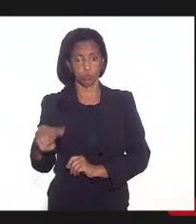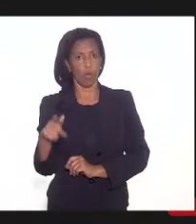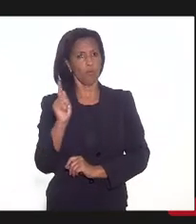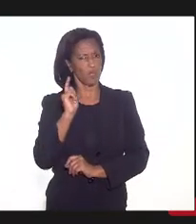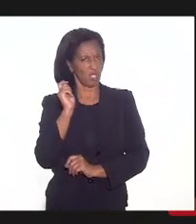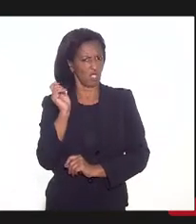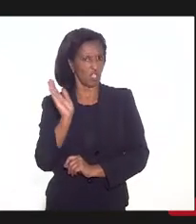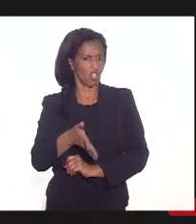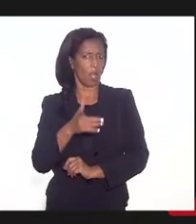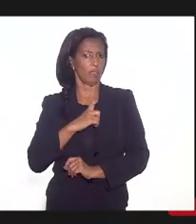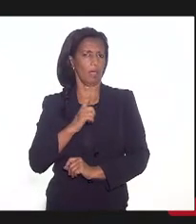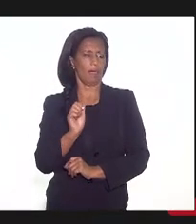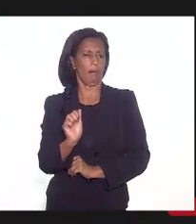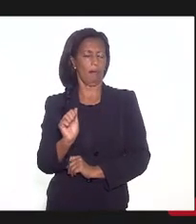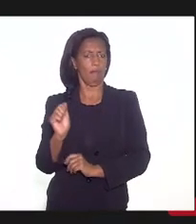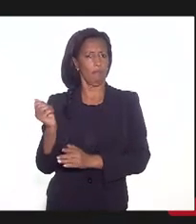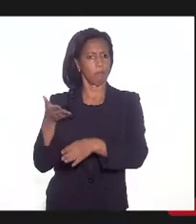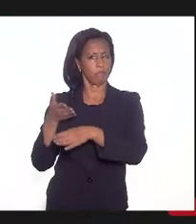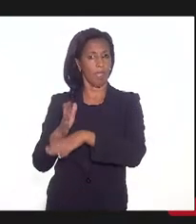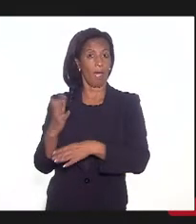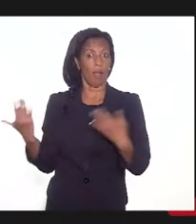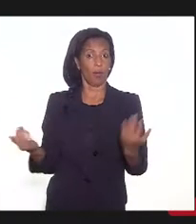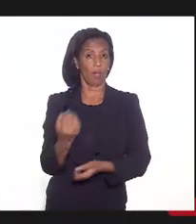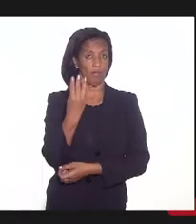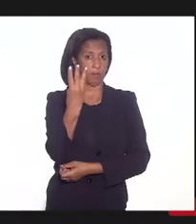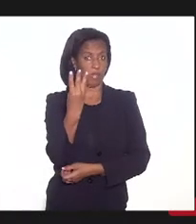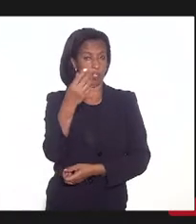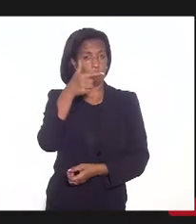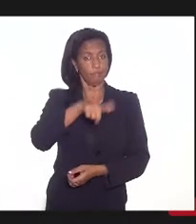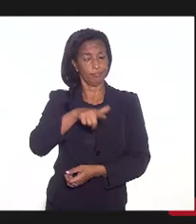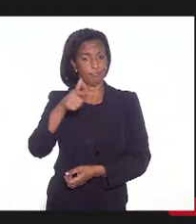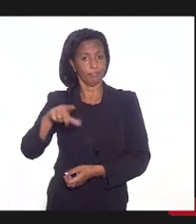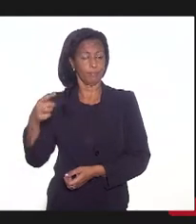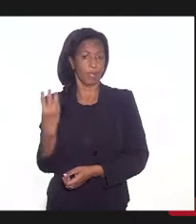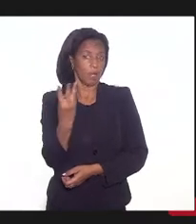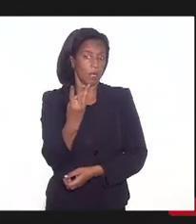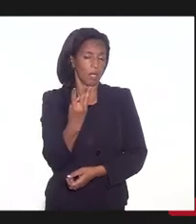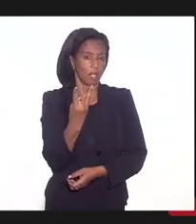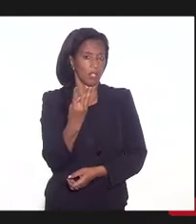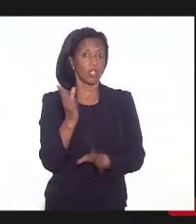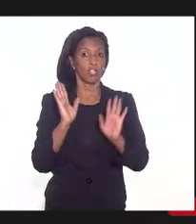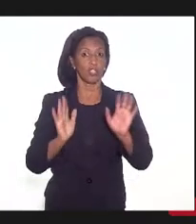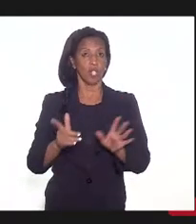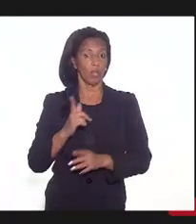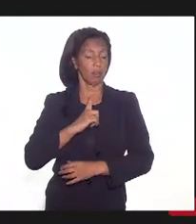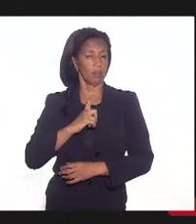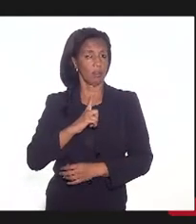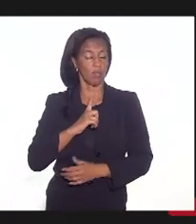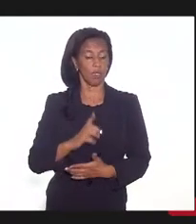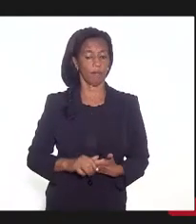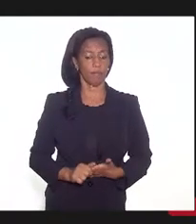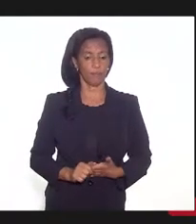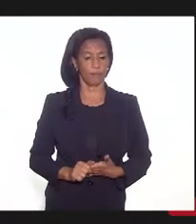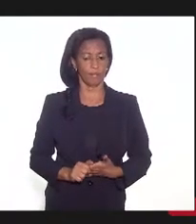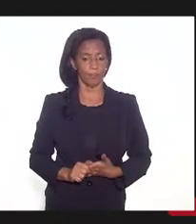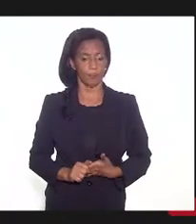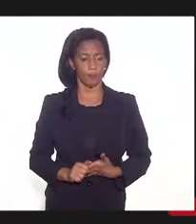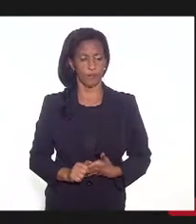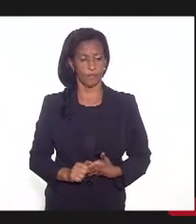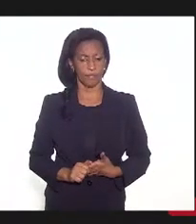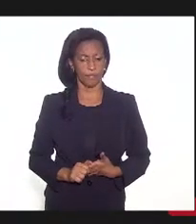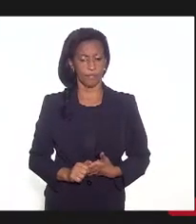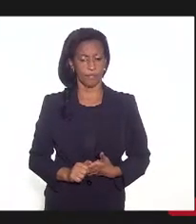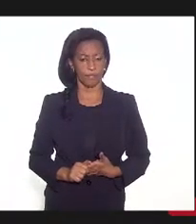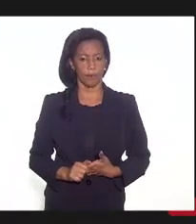habilitado. Agora, teria que ser três vezes, e a gente já tem... A gente